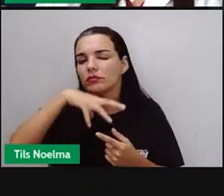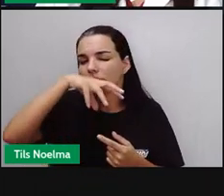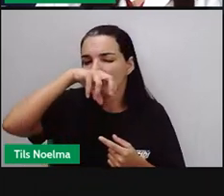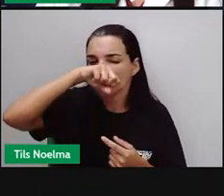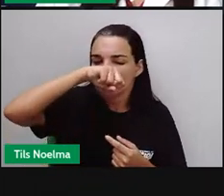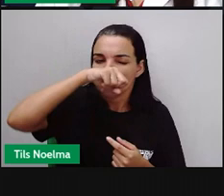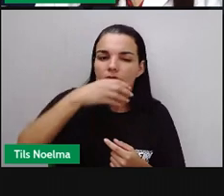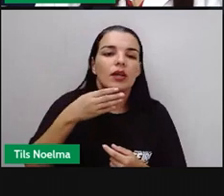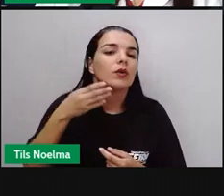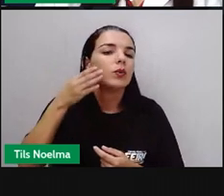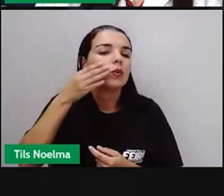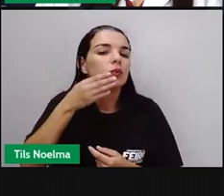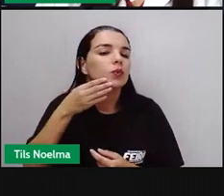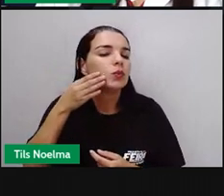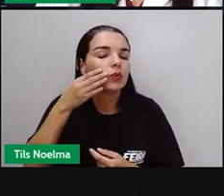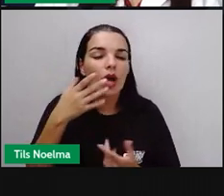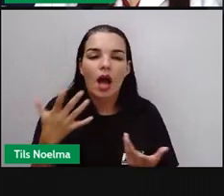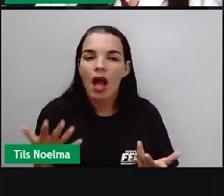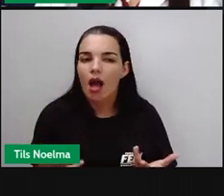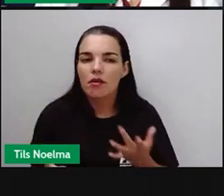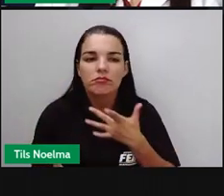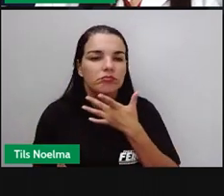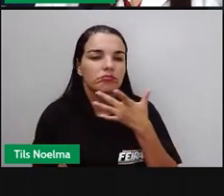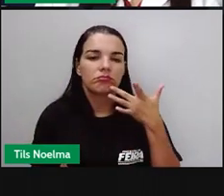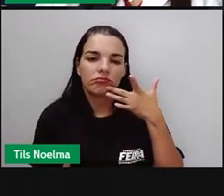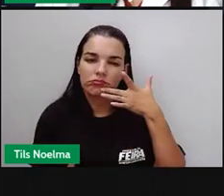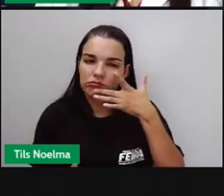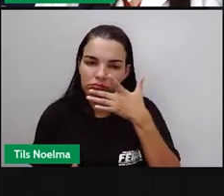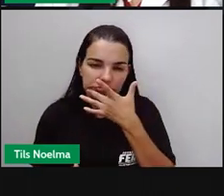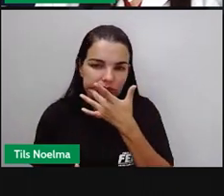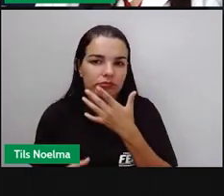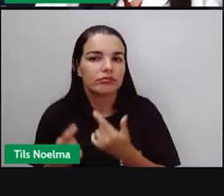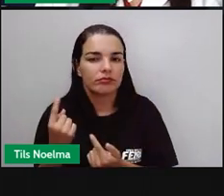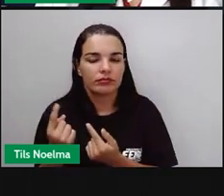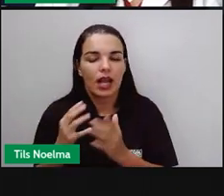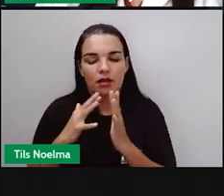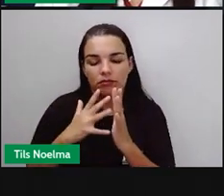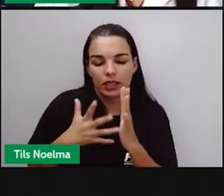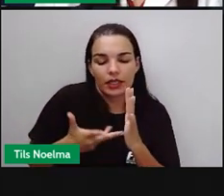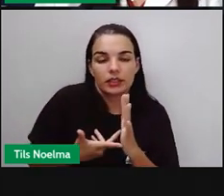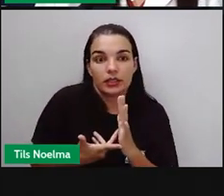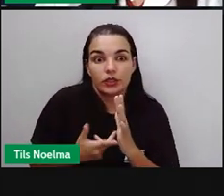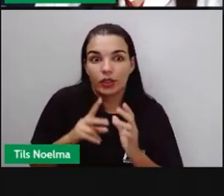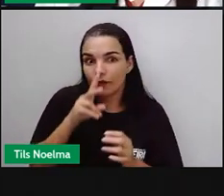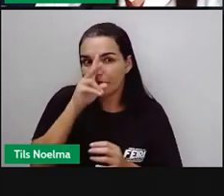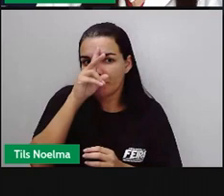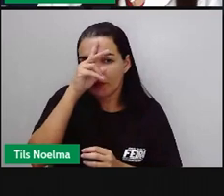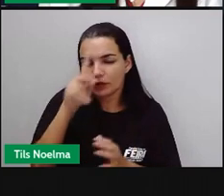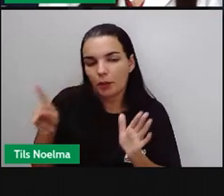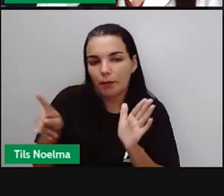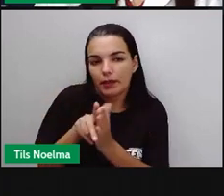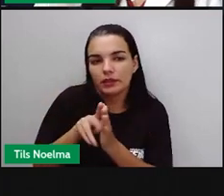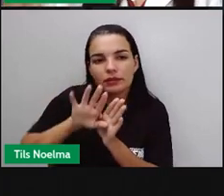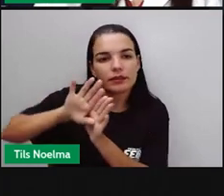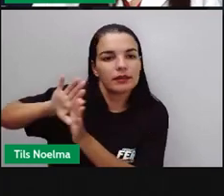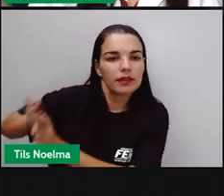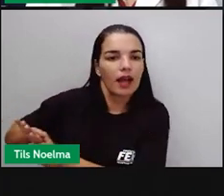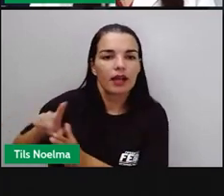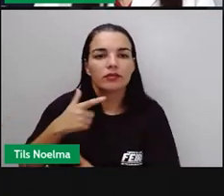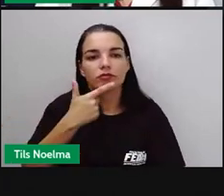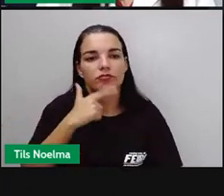sabor também tem uma pitada, assim, uma característica bem diferente do